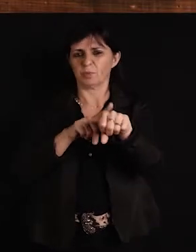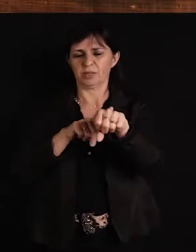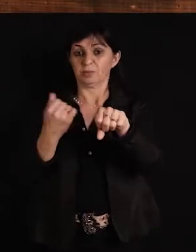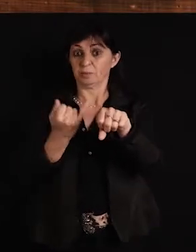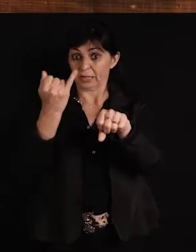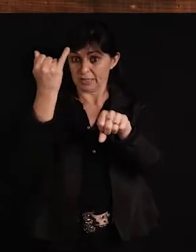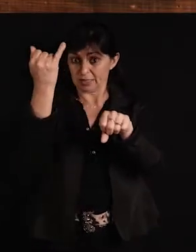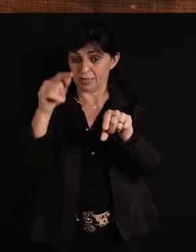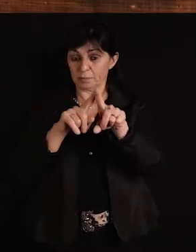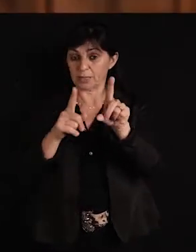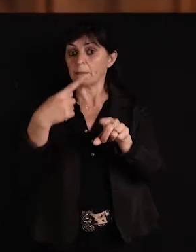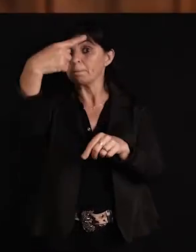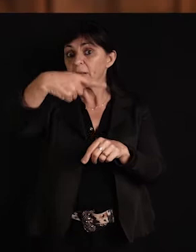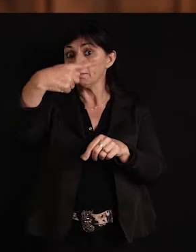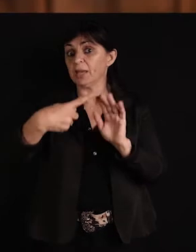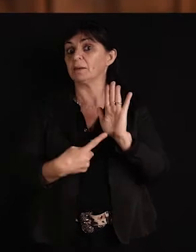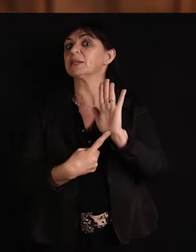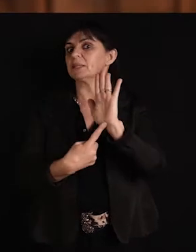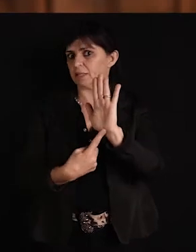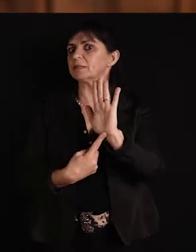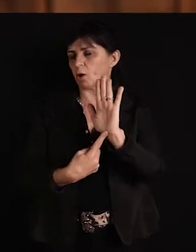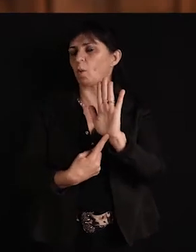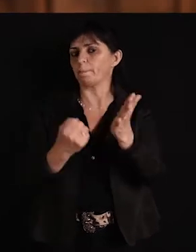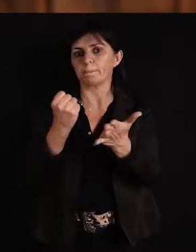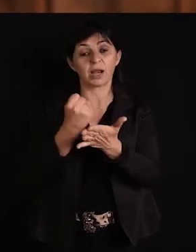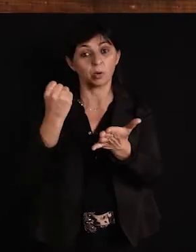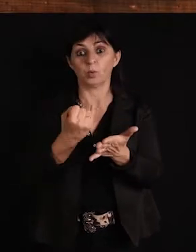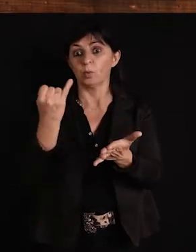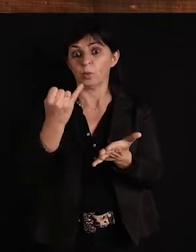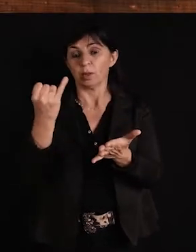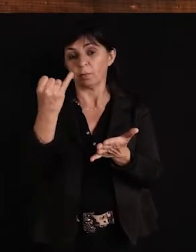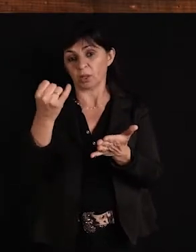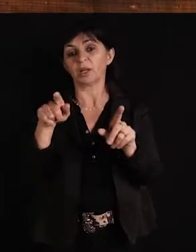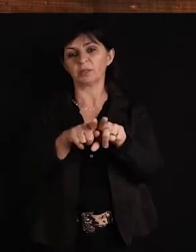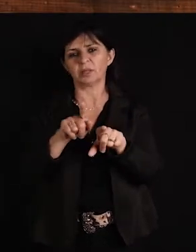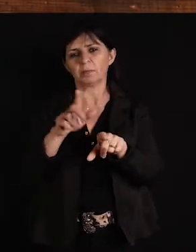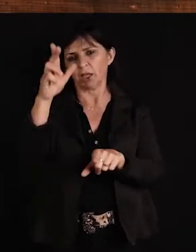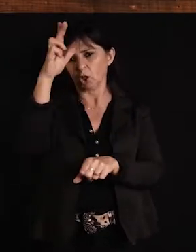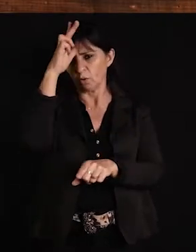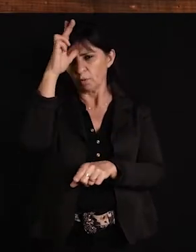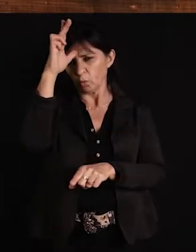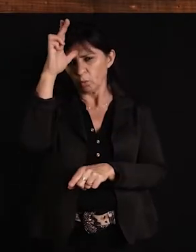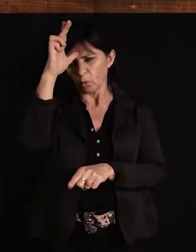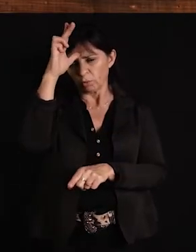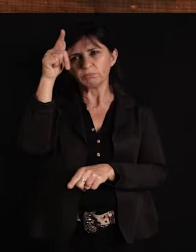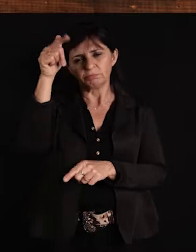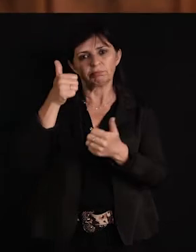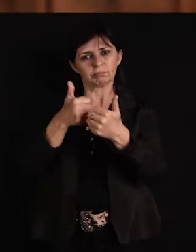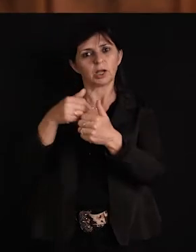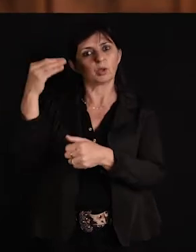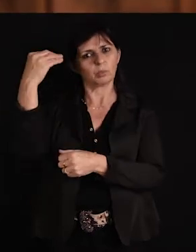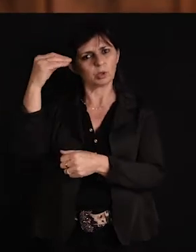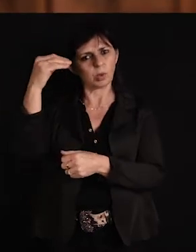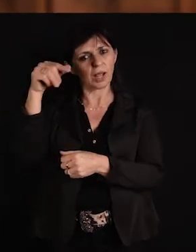acredito que a primeira apresentação é muito marcante, que foi na cidade de Novo Hamburgo, um show que a gente fez na época com as lojas Graziotin.